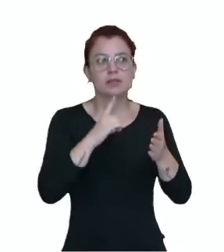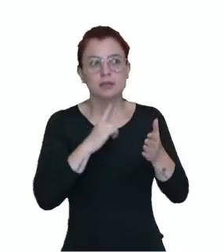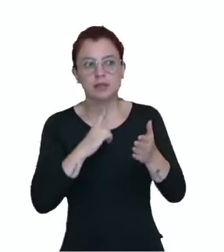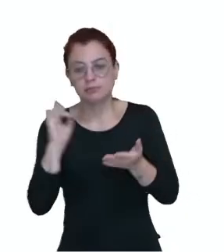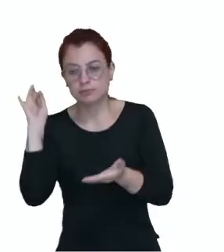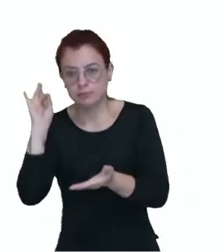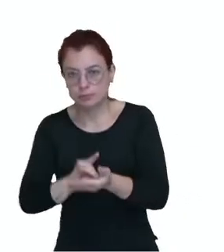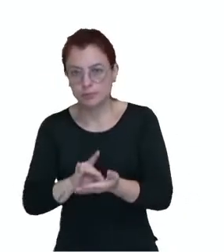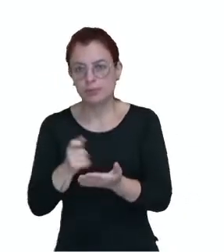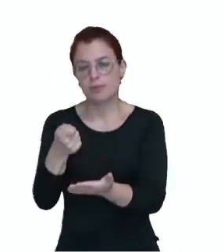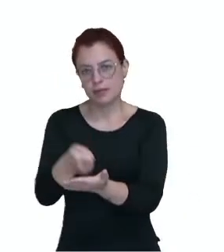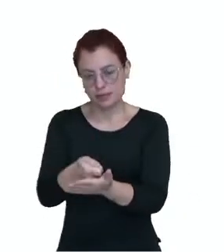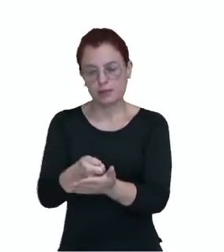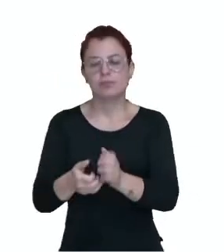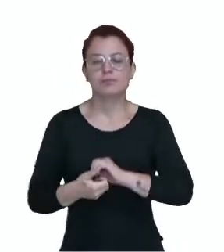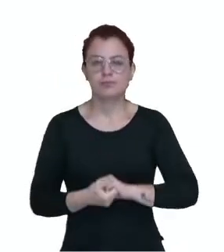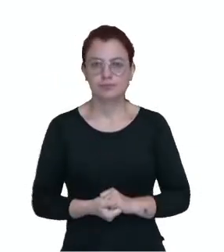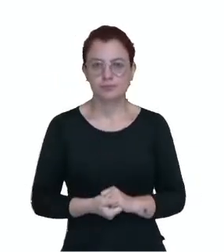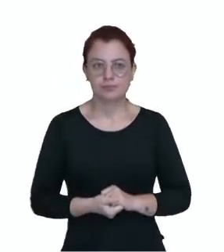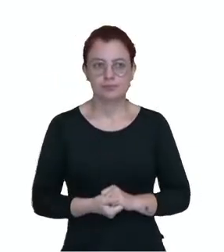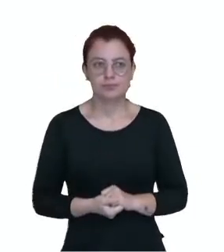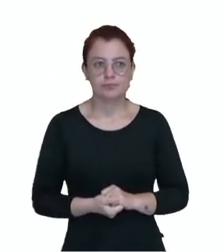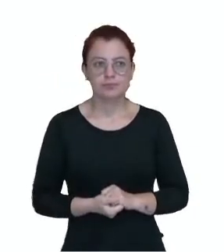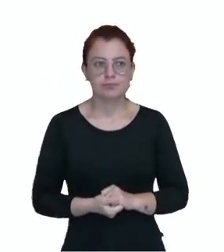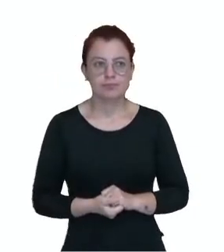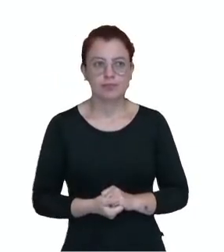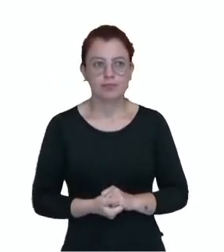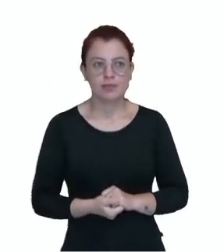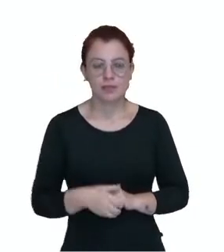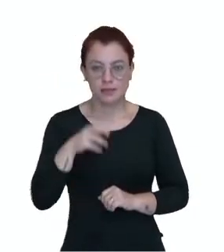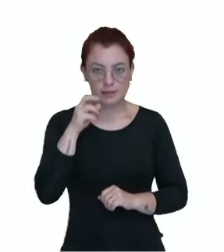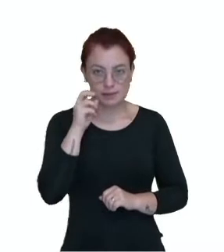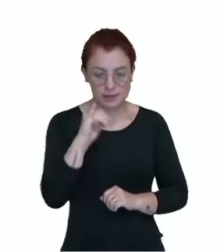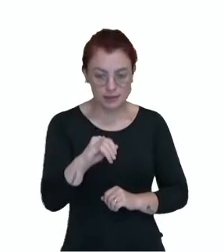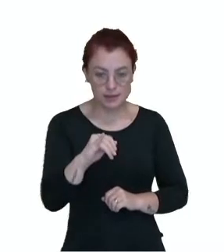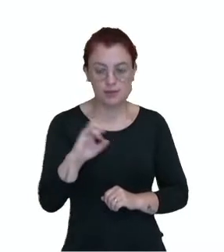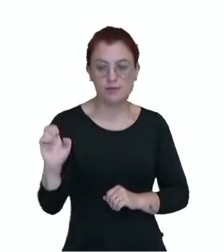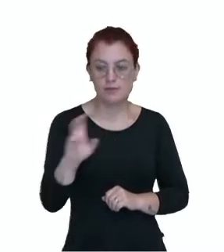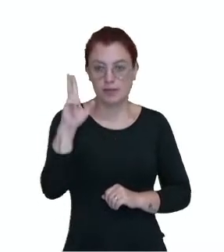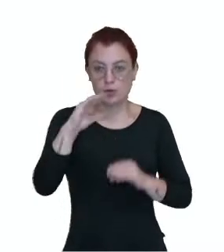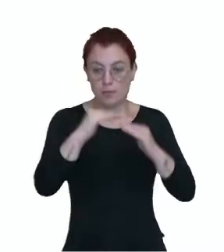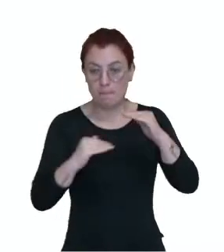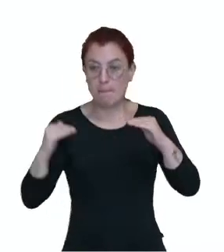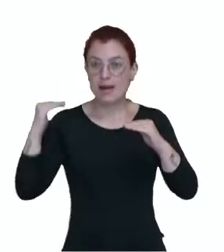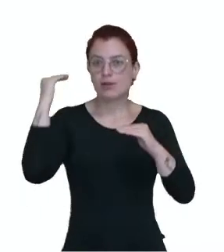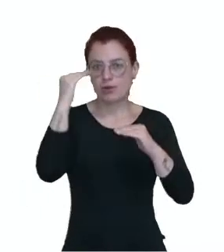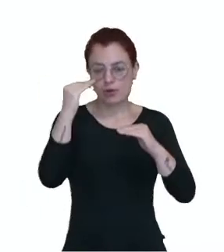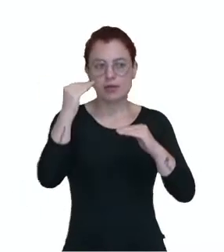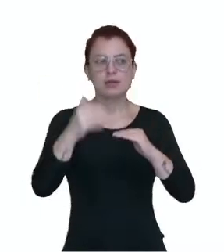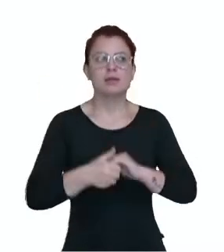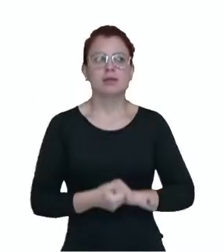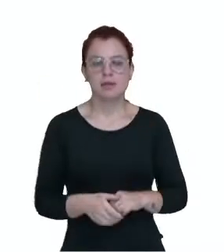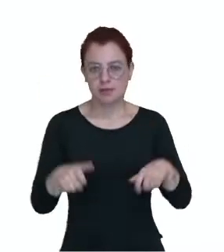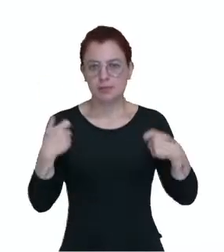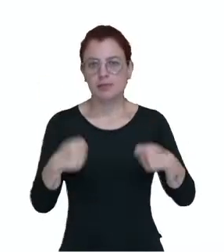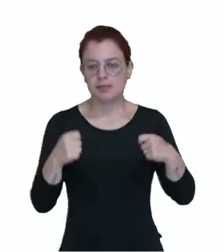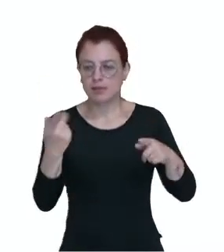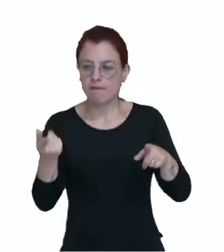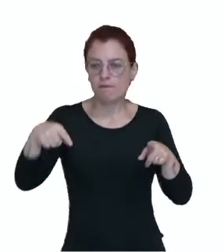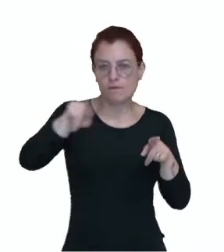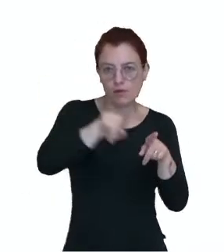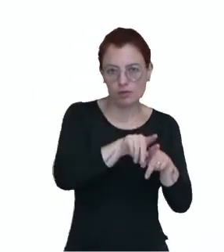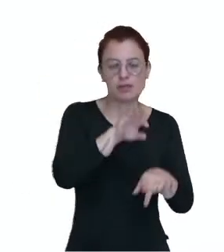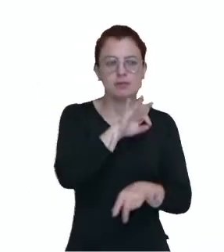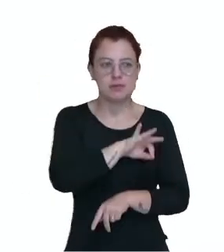que você deveria pagar de acordo com a sua renda. Caso o valor retido seja maior do que se deve, é feita a restituição.